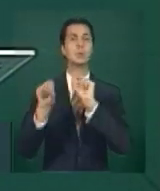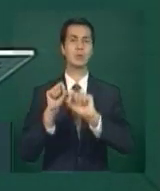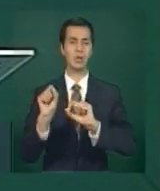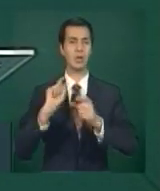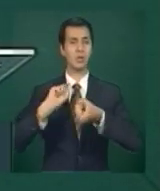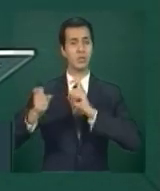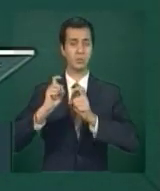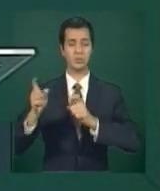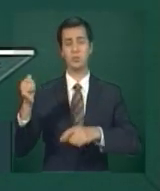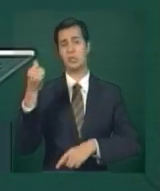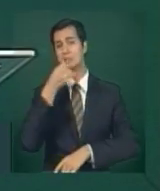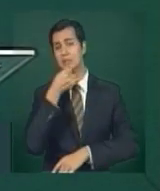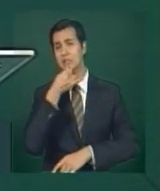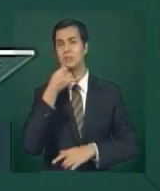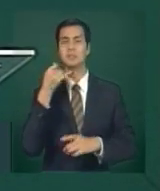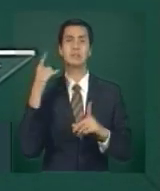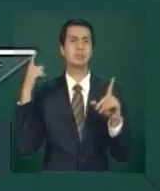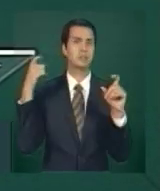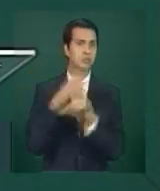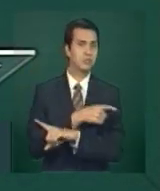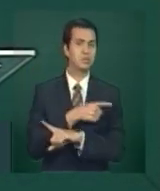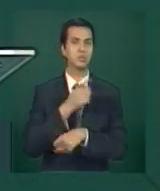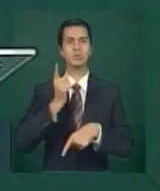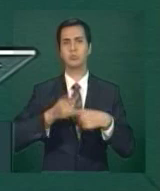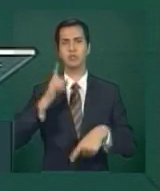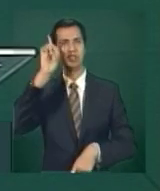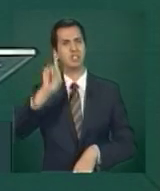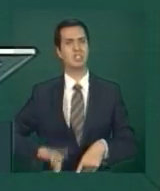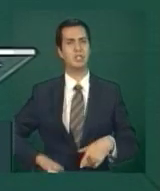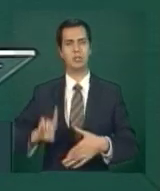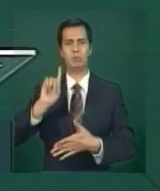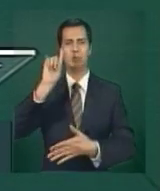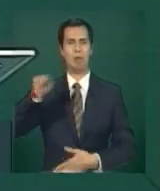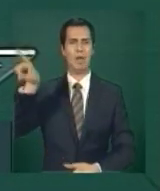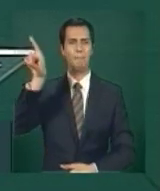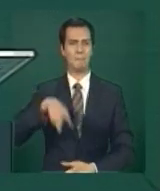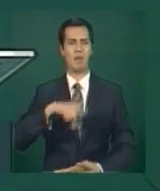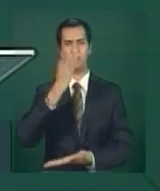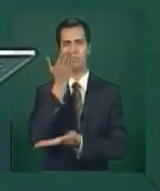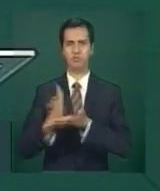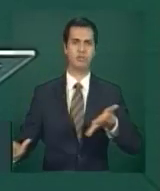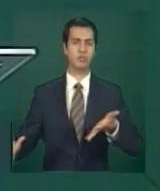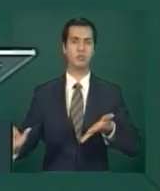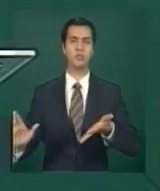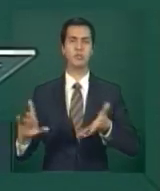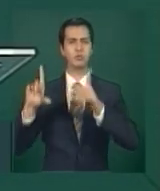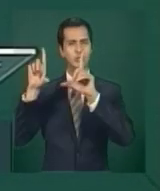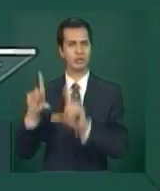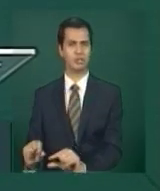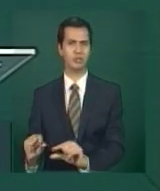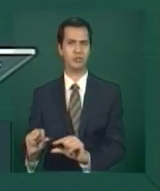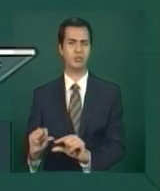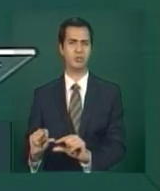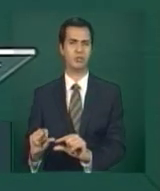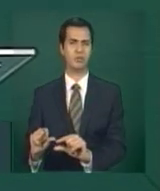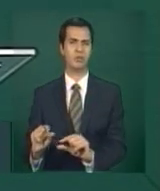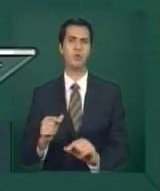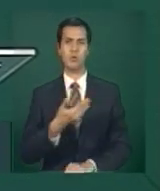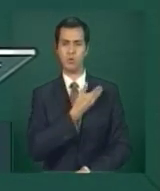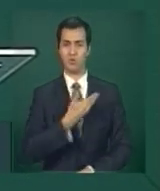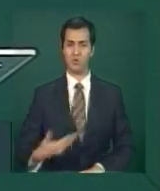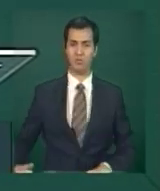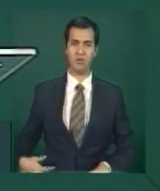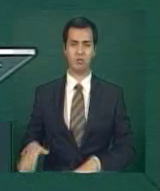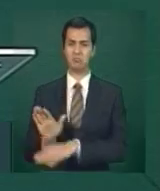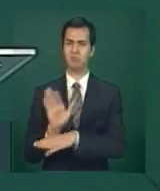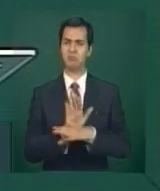de sucateamento de direitos, de redução das funções públicas do Estado,